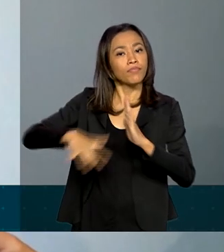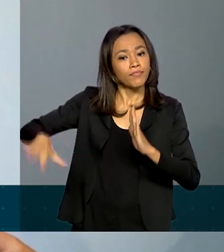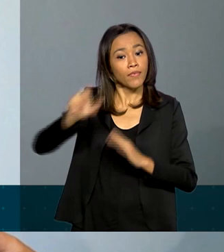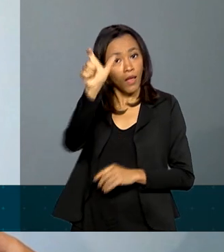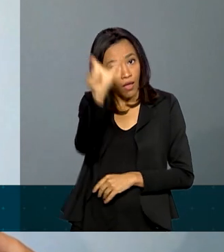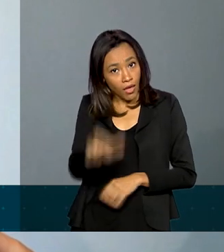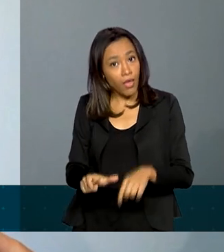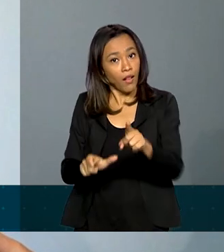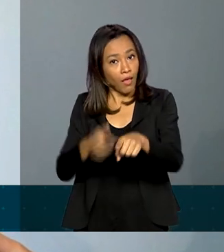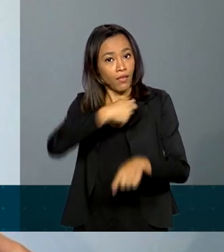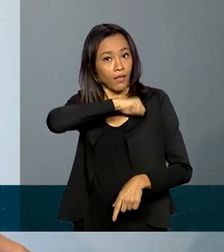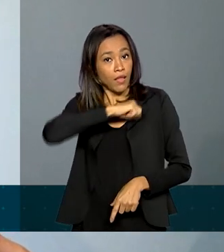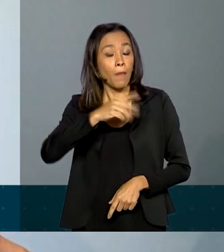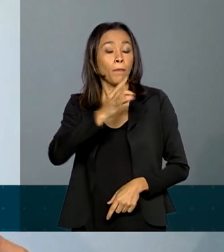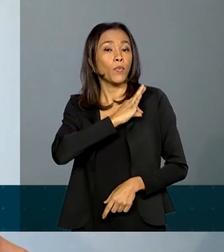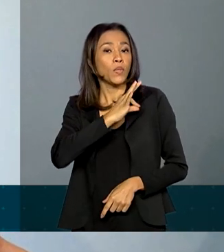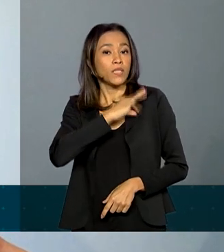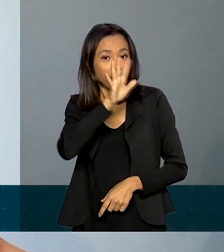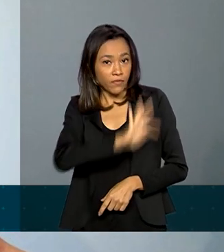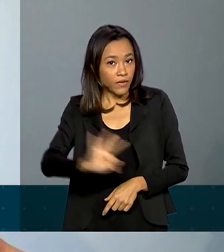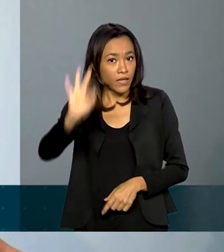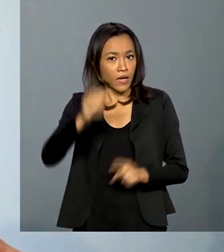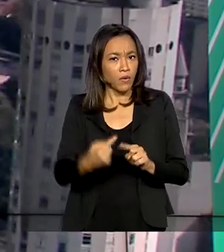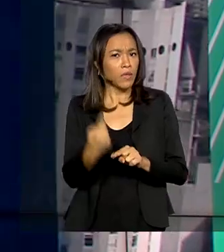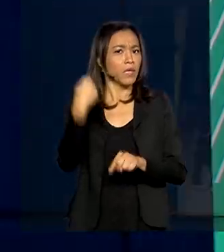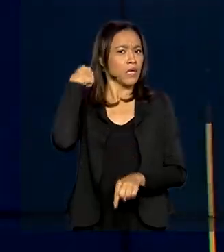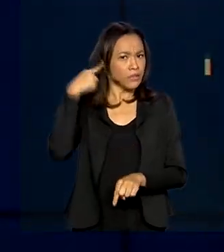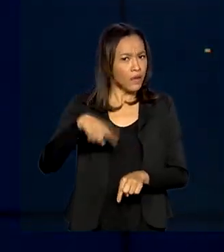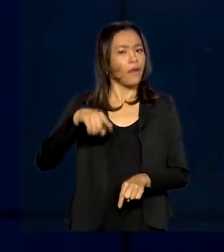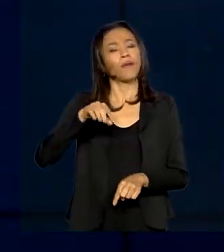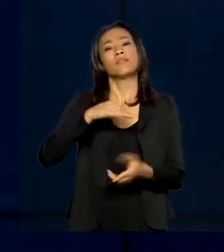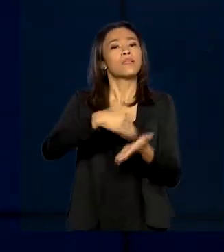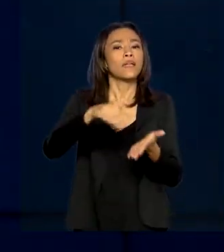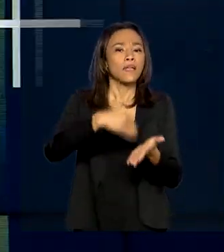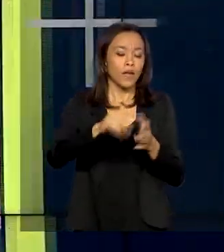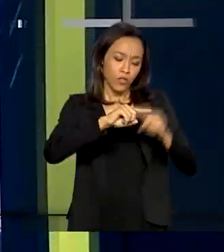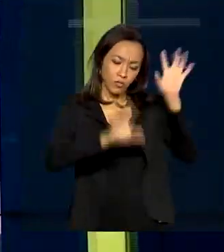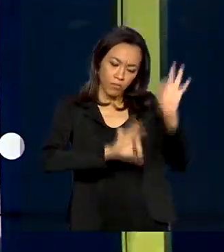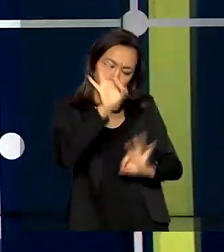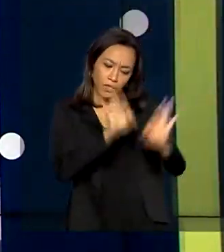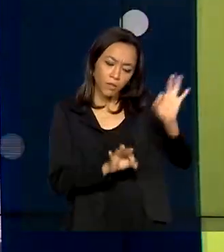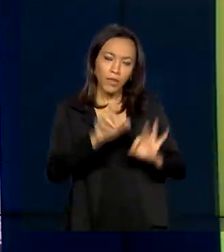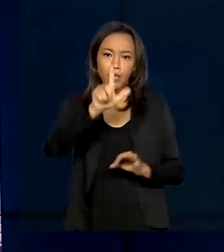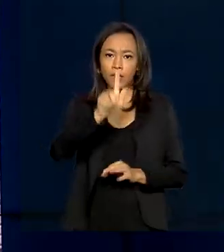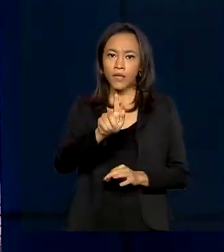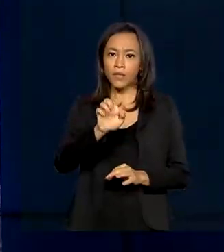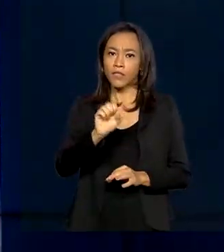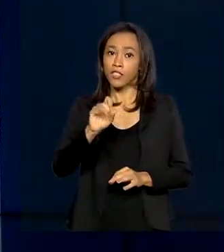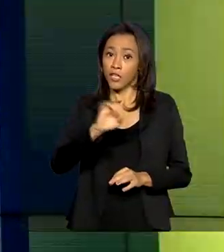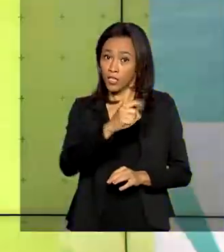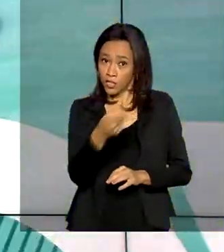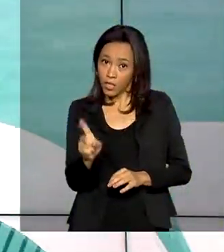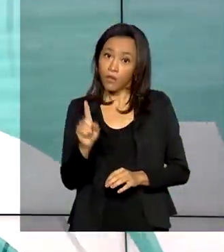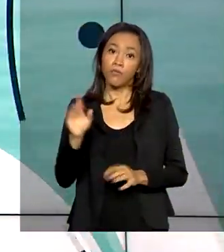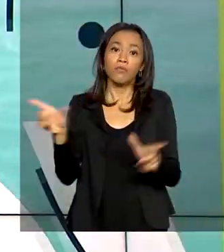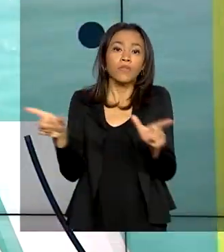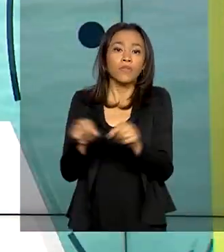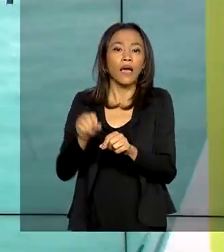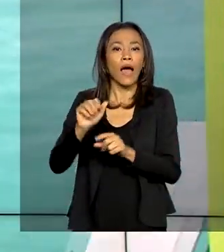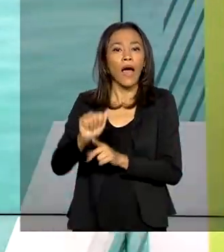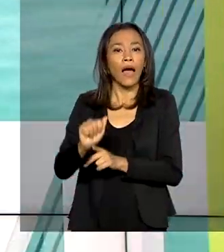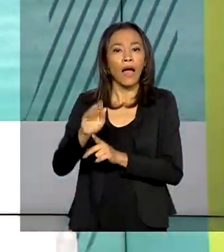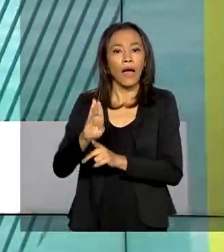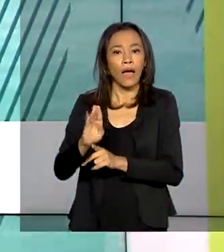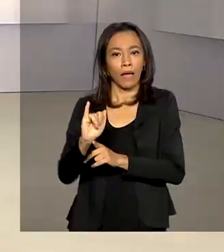de Souza é delegado da Polícia Federal e ocupava o cargo de secretário de Planejamento e Gestão da Agência Brasileira de Inteligência,